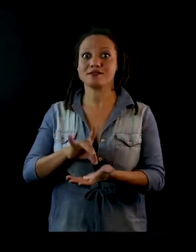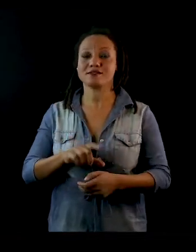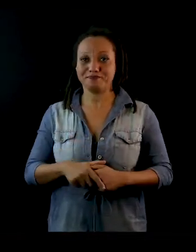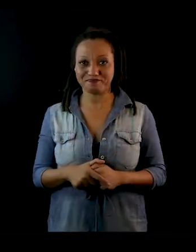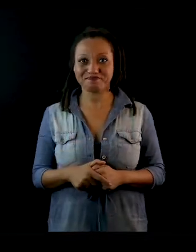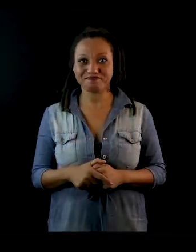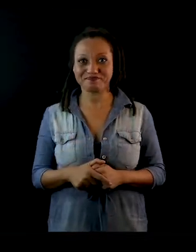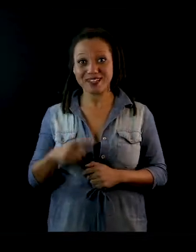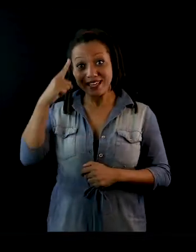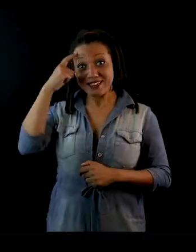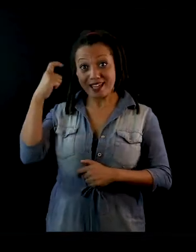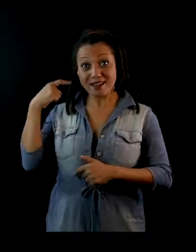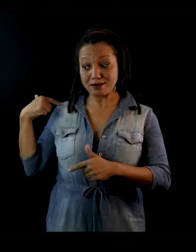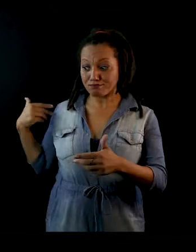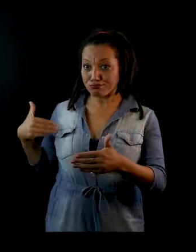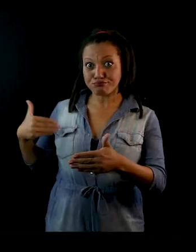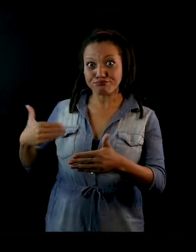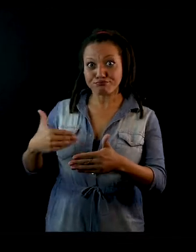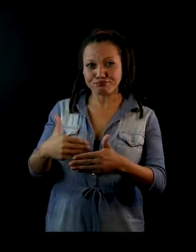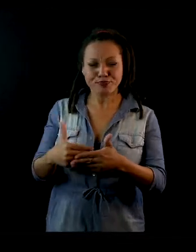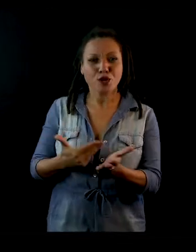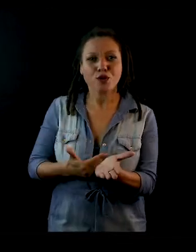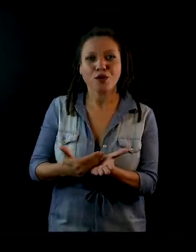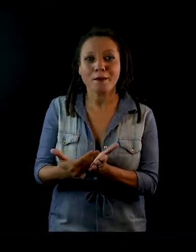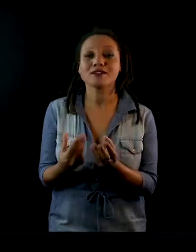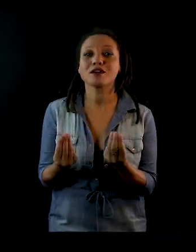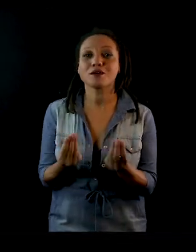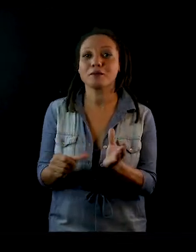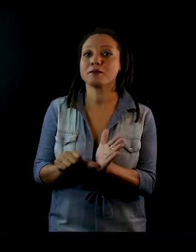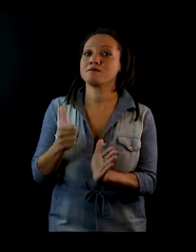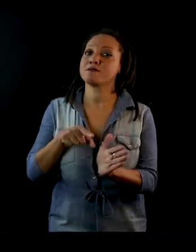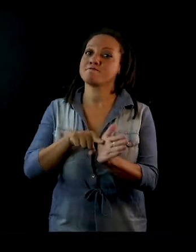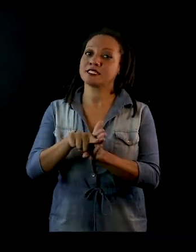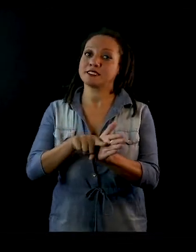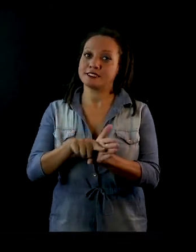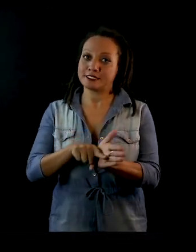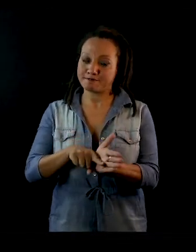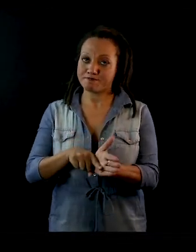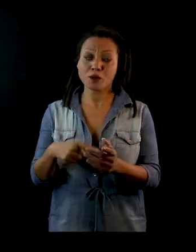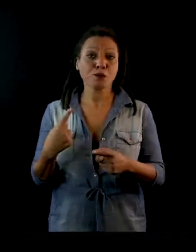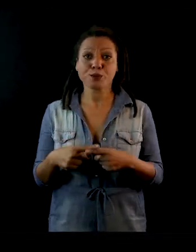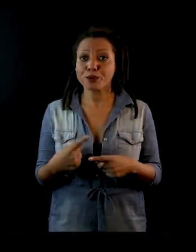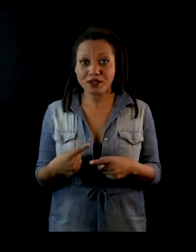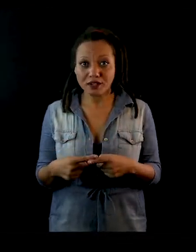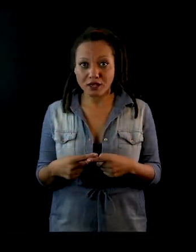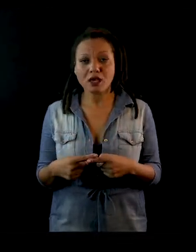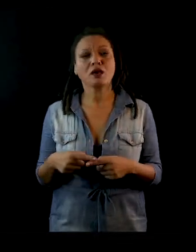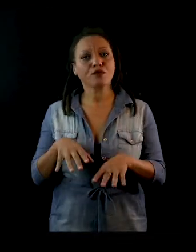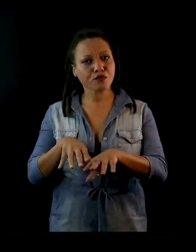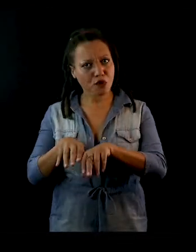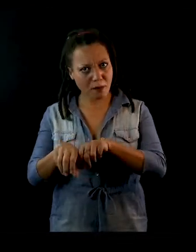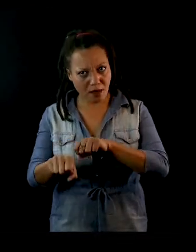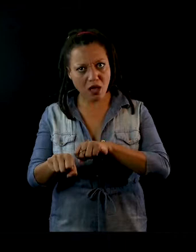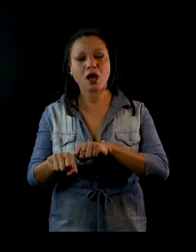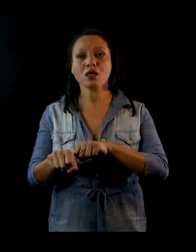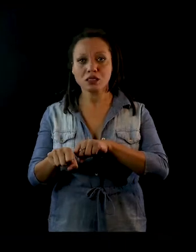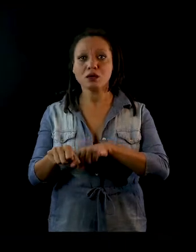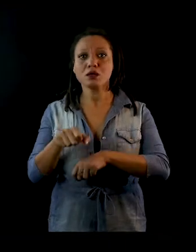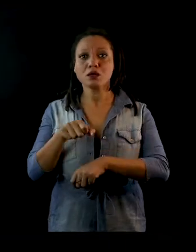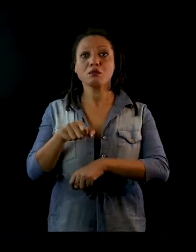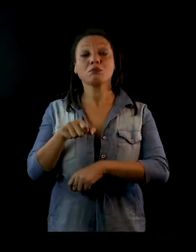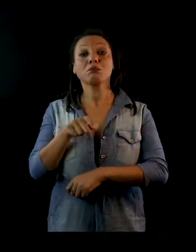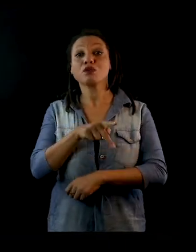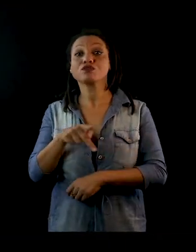criativo, ele começa a partir da pesquisa. Porque eu sou formada, minha formação é de